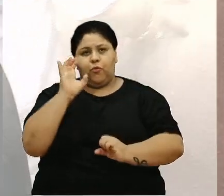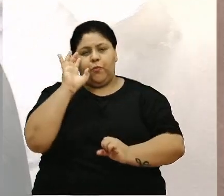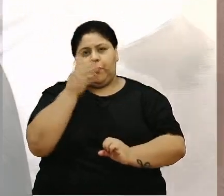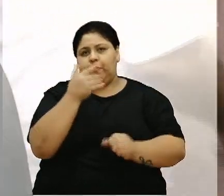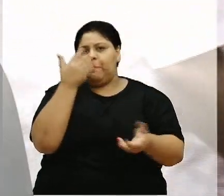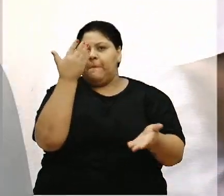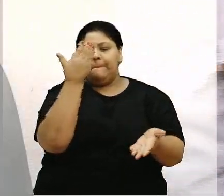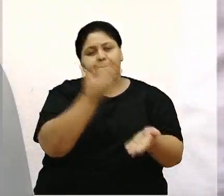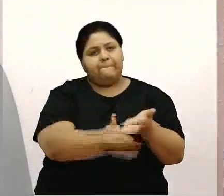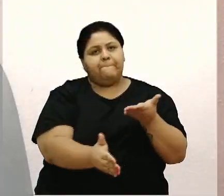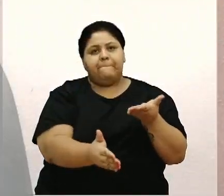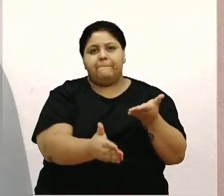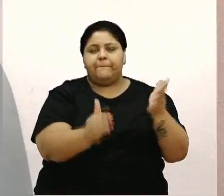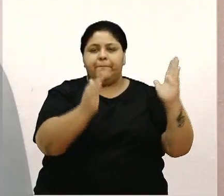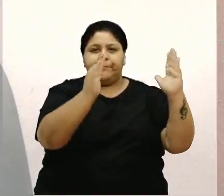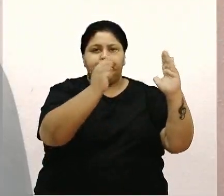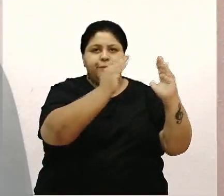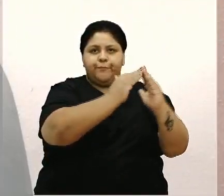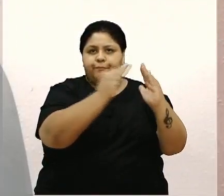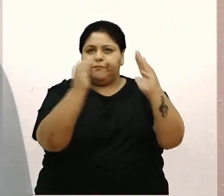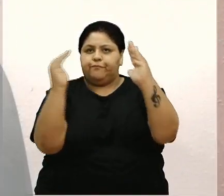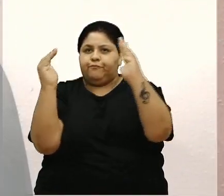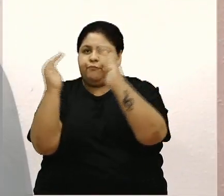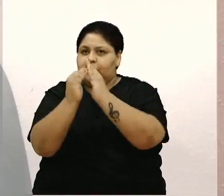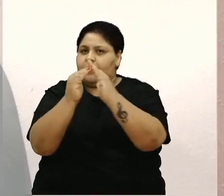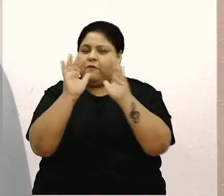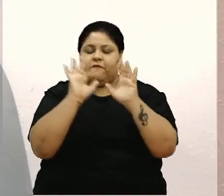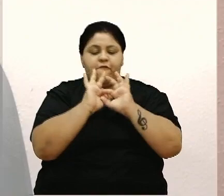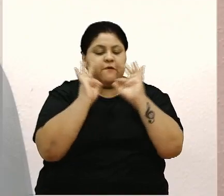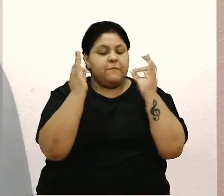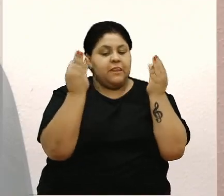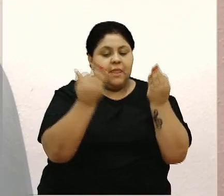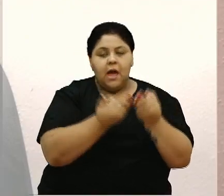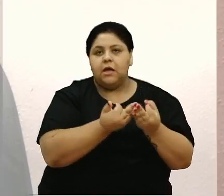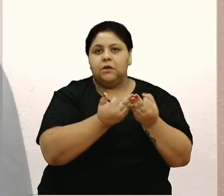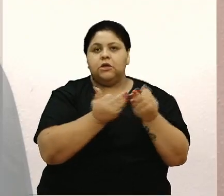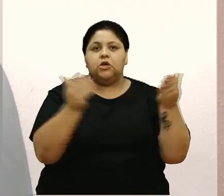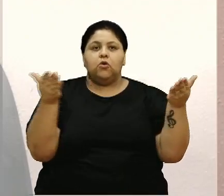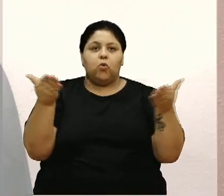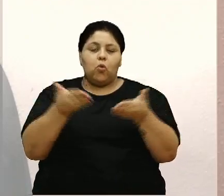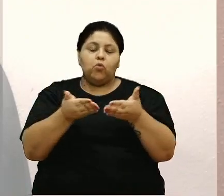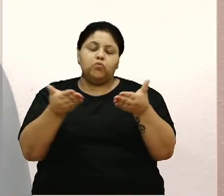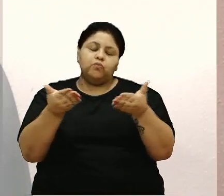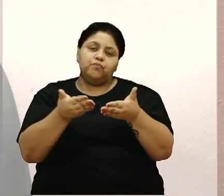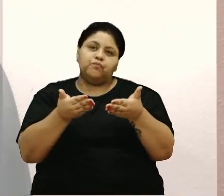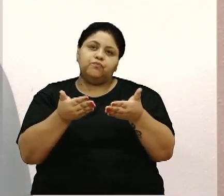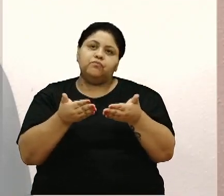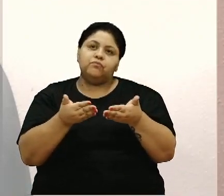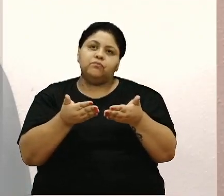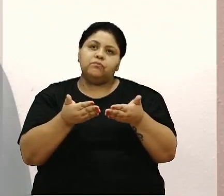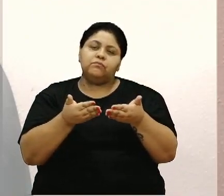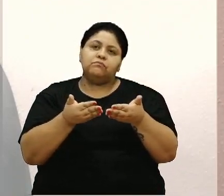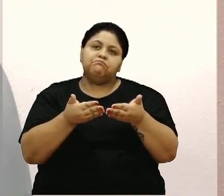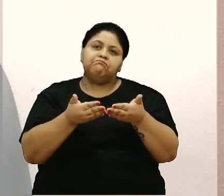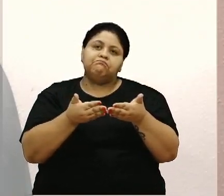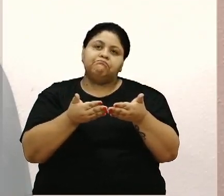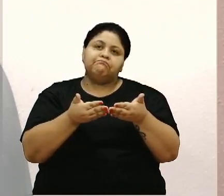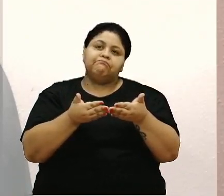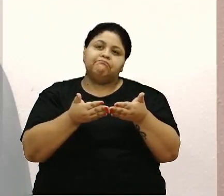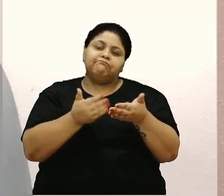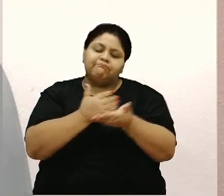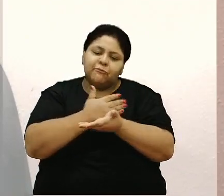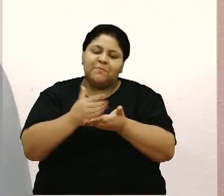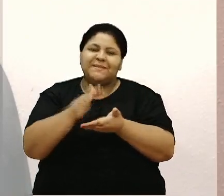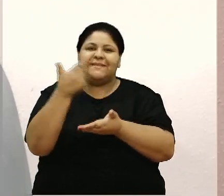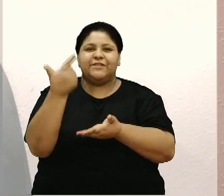perderam suas casas, seus entes queridos e que hoje estão tentando reconstruir